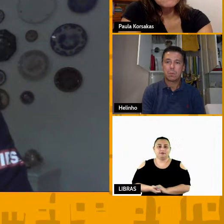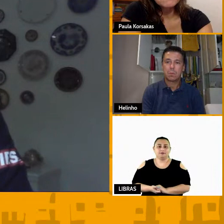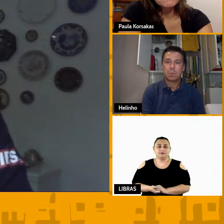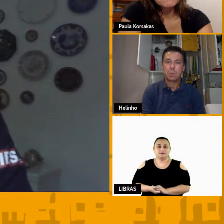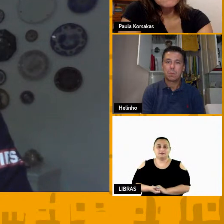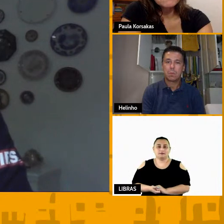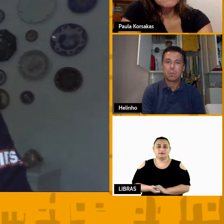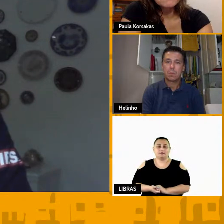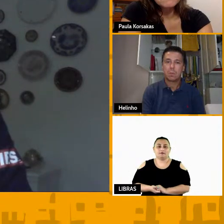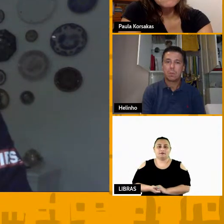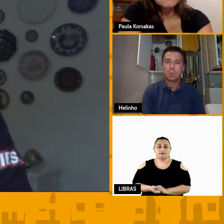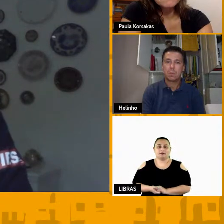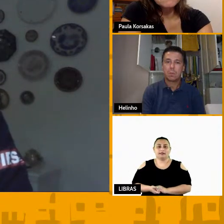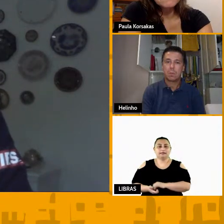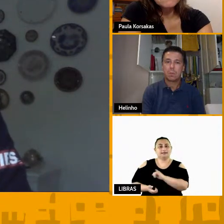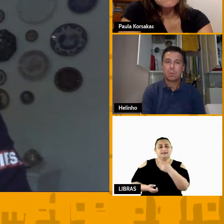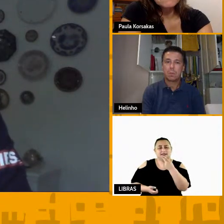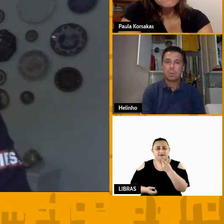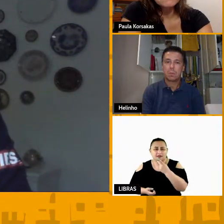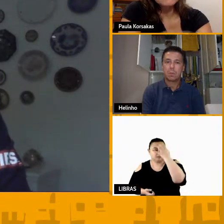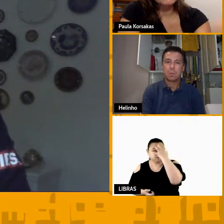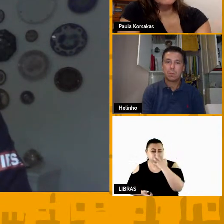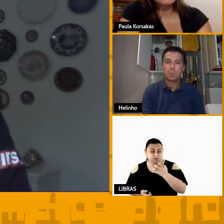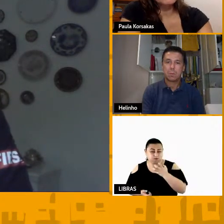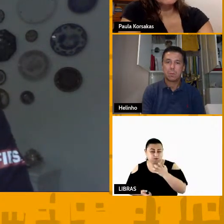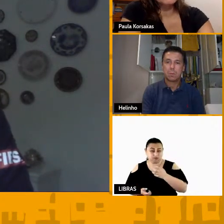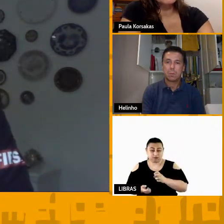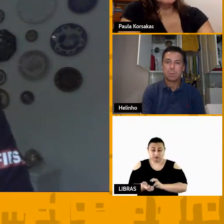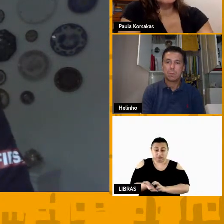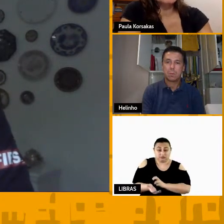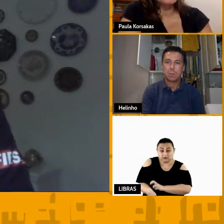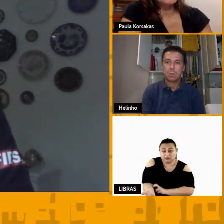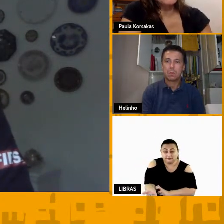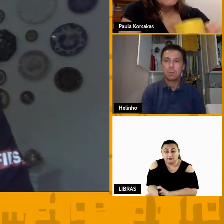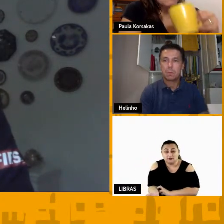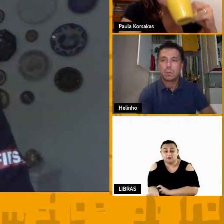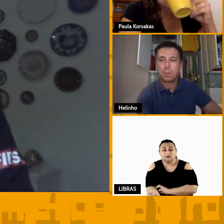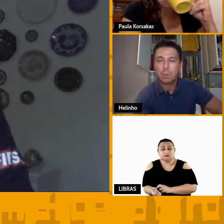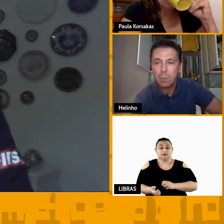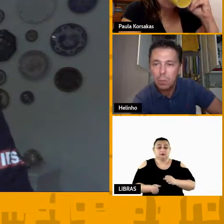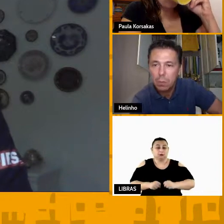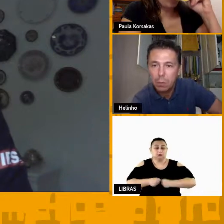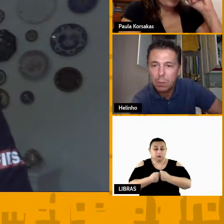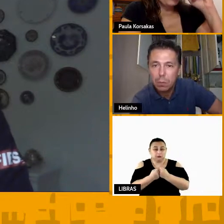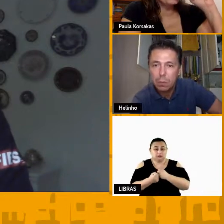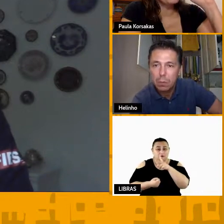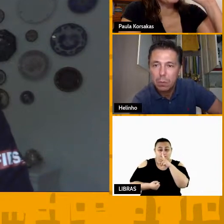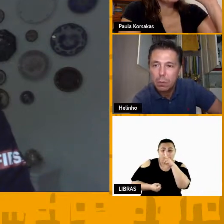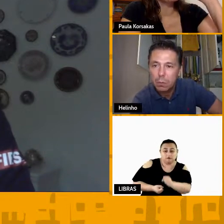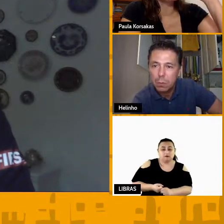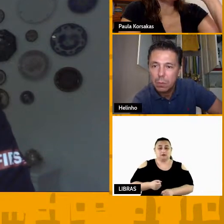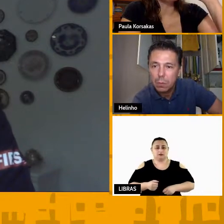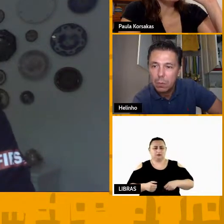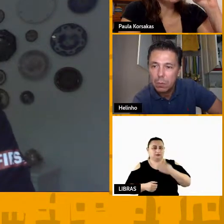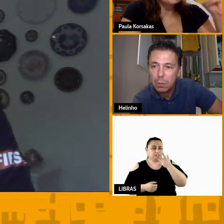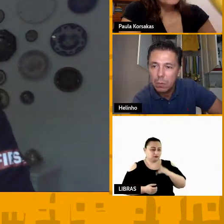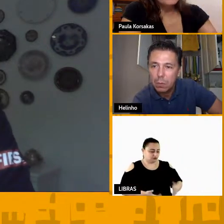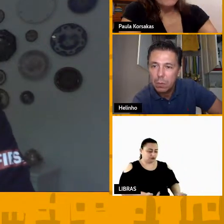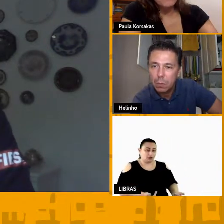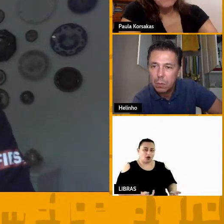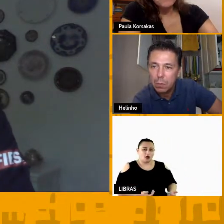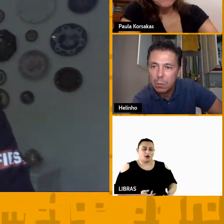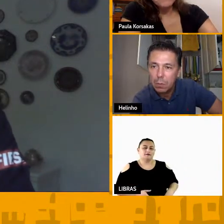sermos muito enérgicos sermos muito essa cobrança muito forte em cima dos jovens em